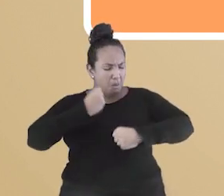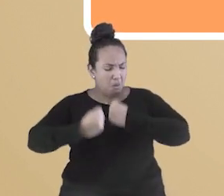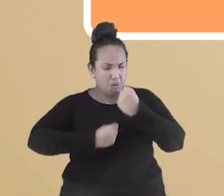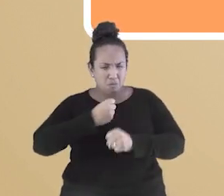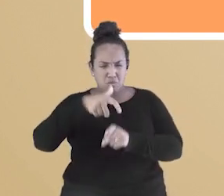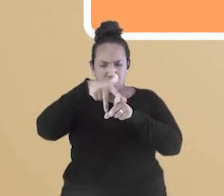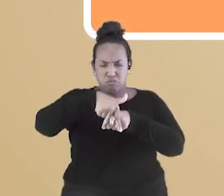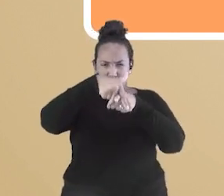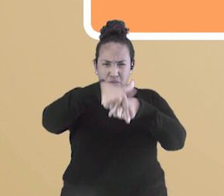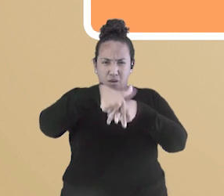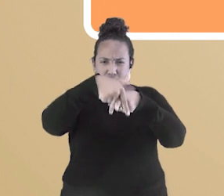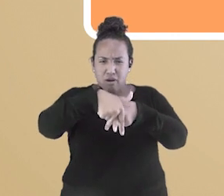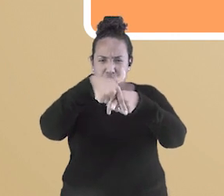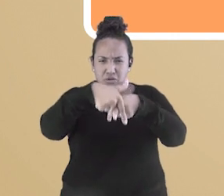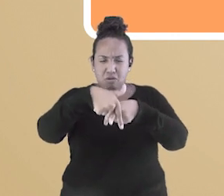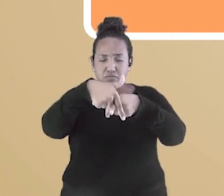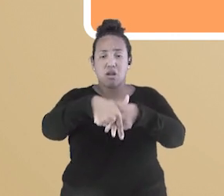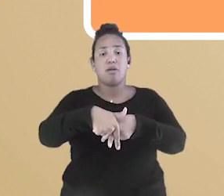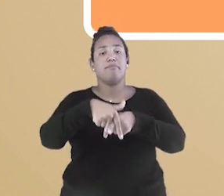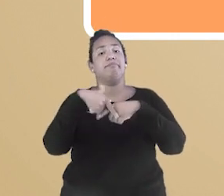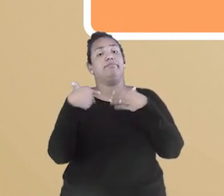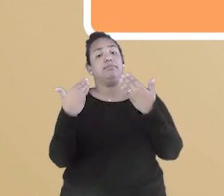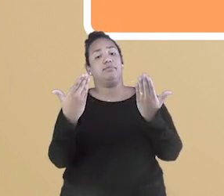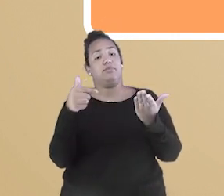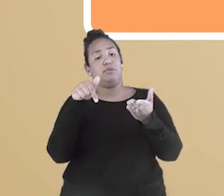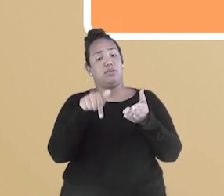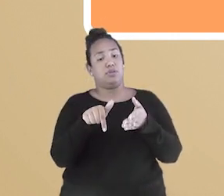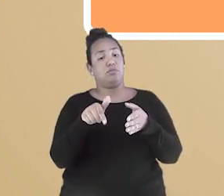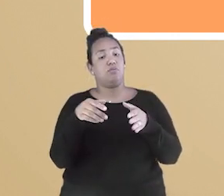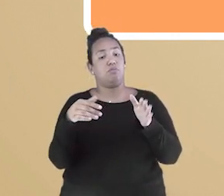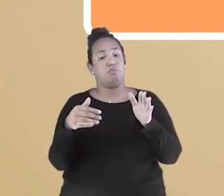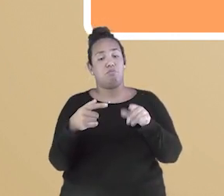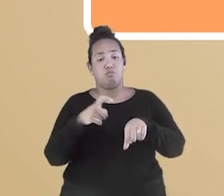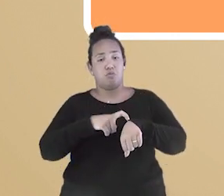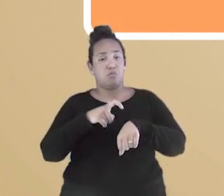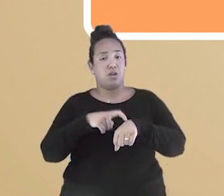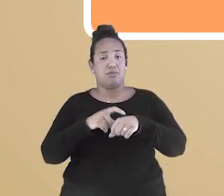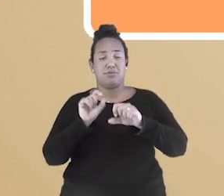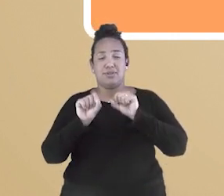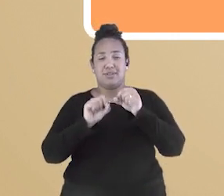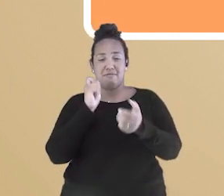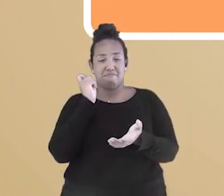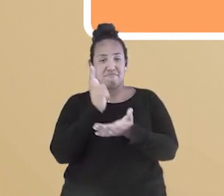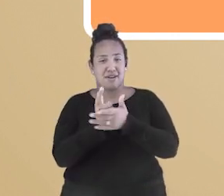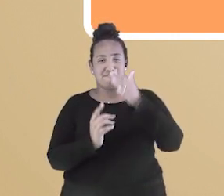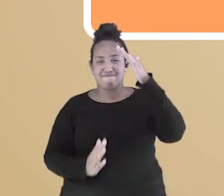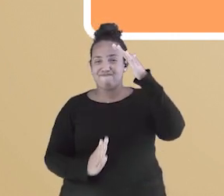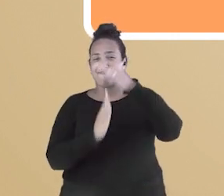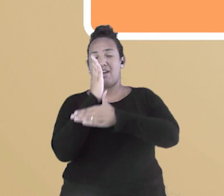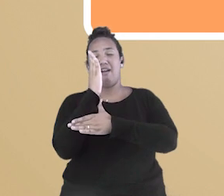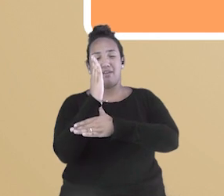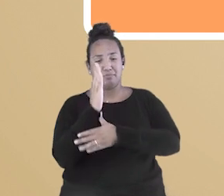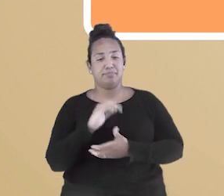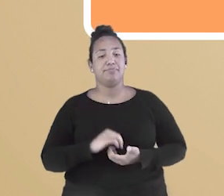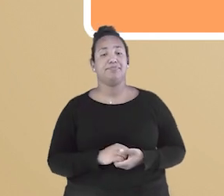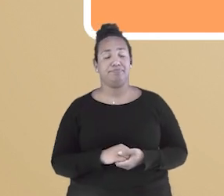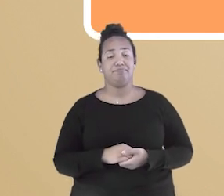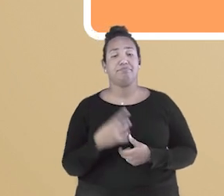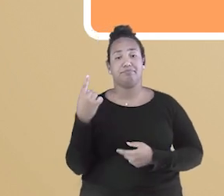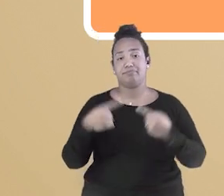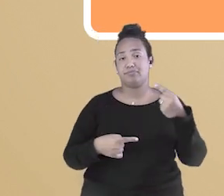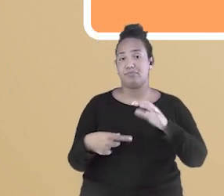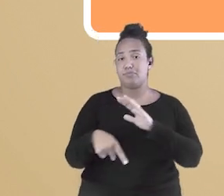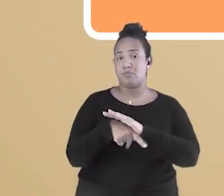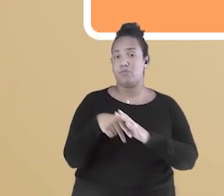momento do ensilhamento dos cavalos que é o ponto alto das apostas. A política criada por Rui Barbosa, o ministro de